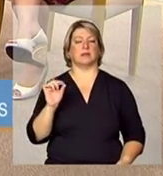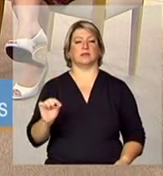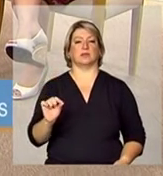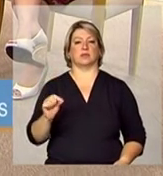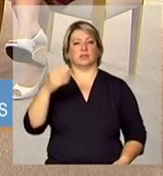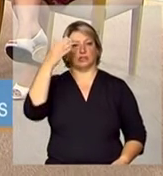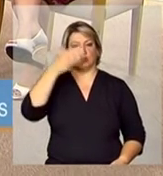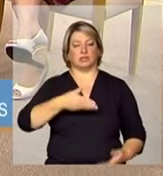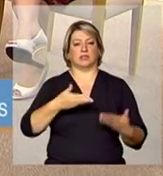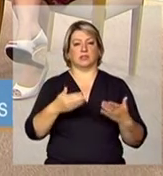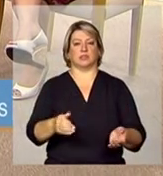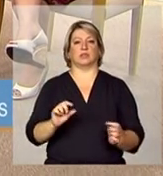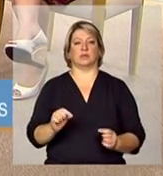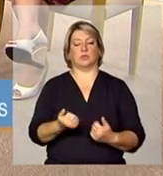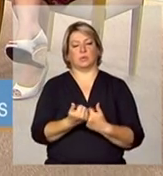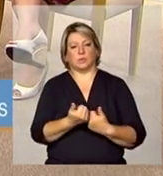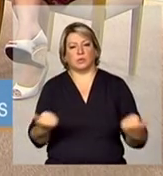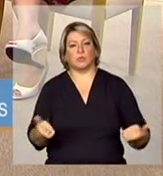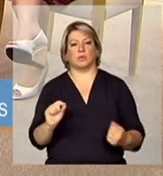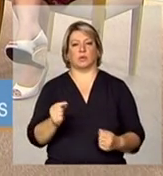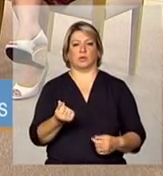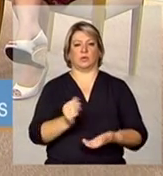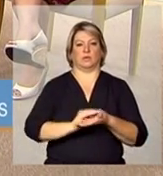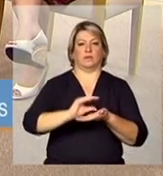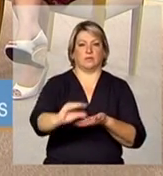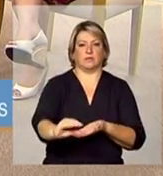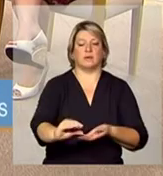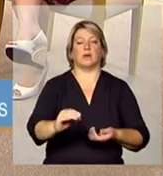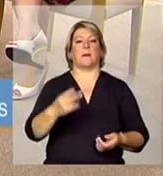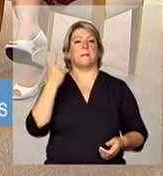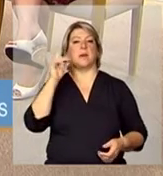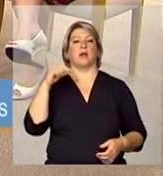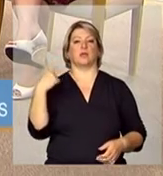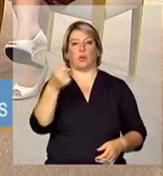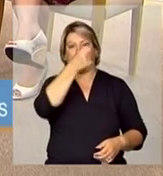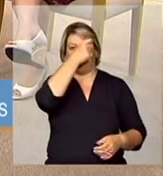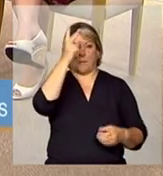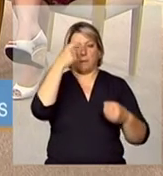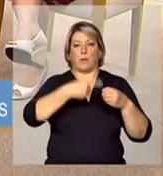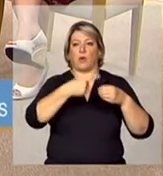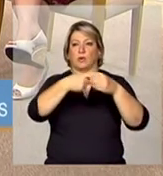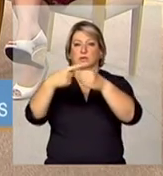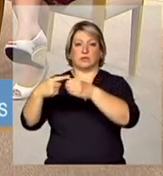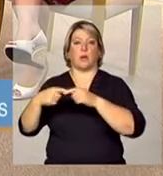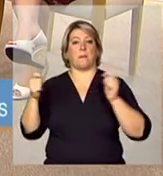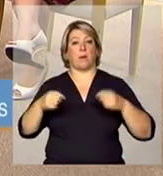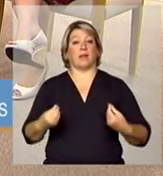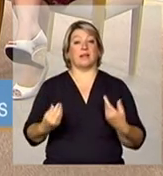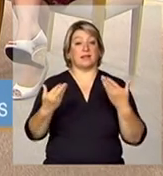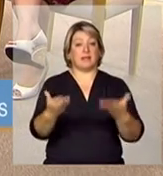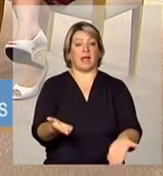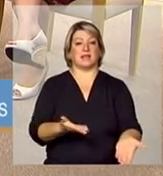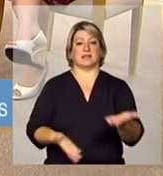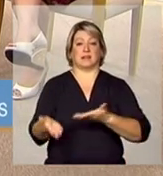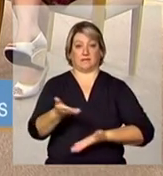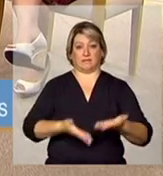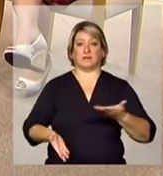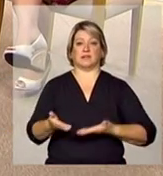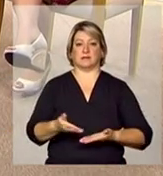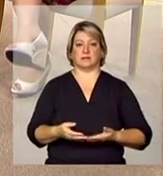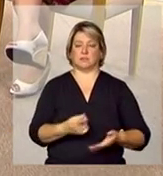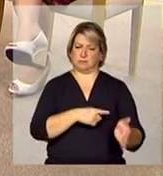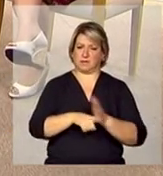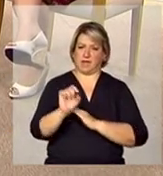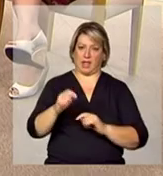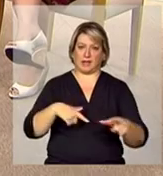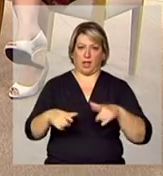o cofinanciamento recursos financeiros para que os municípios possam ofertar serviços e nós estamos É trabalho conjunto É